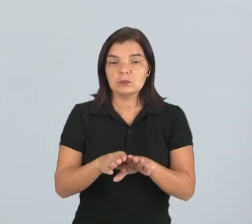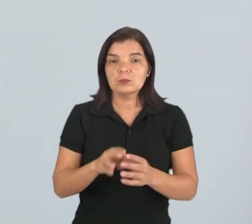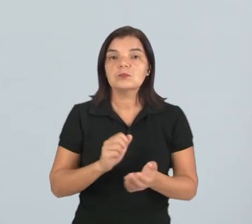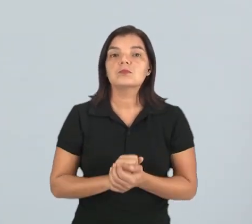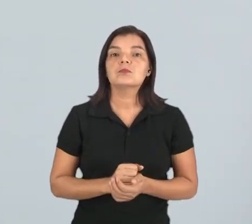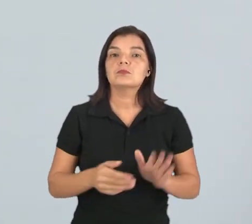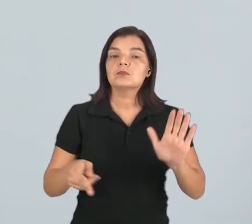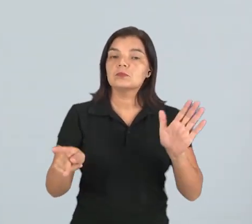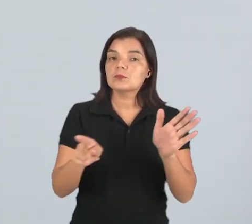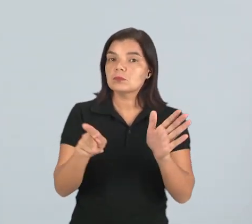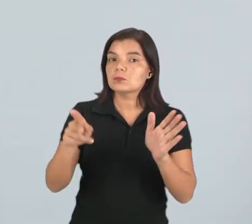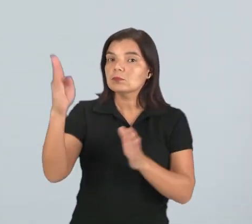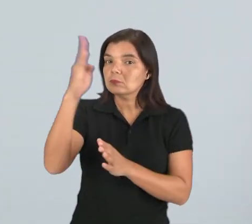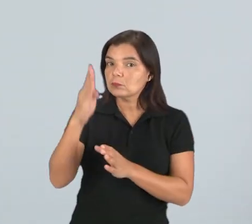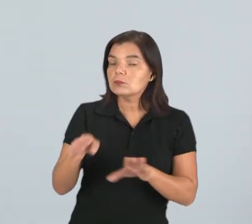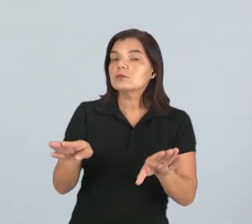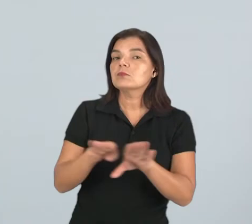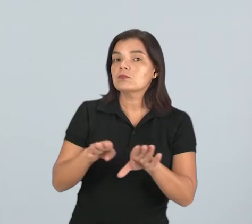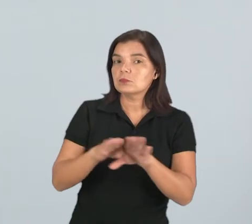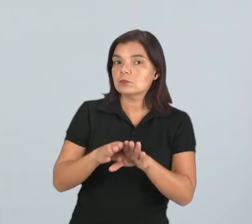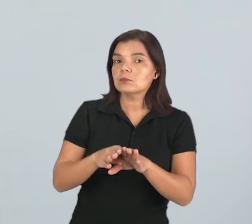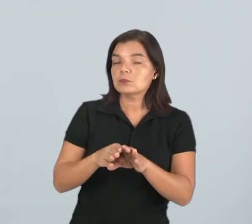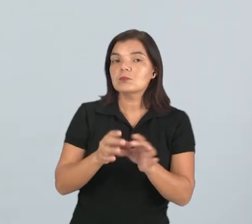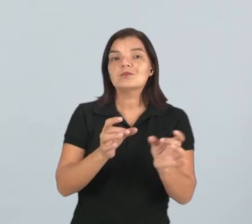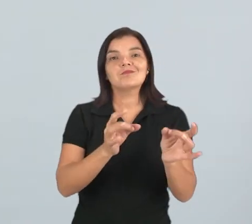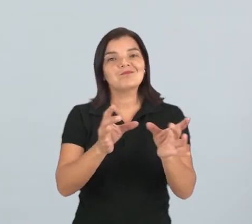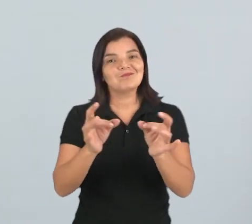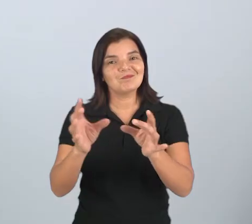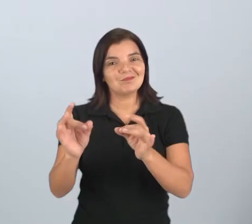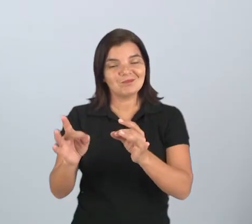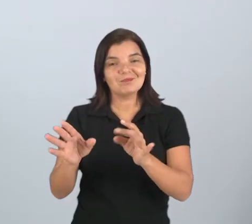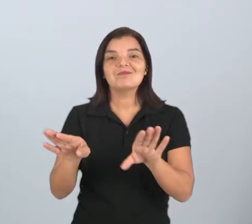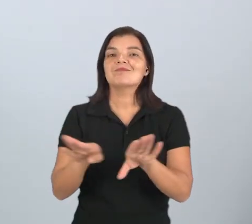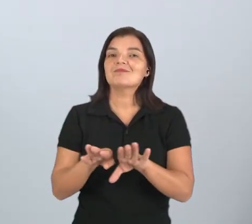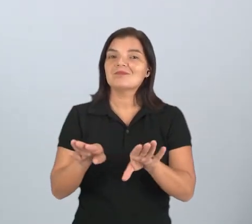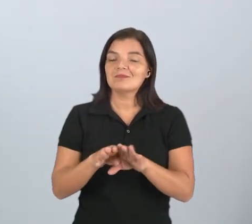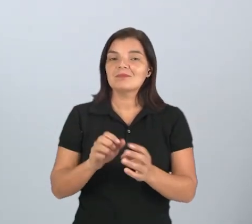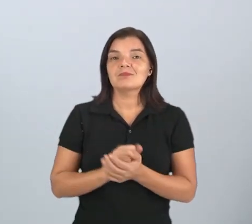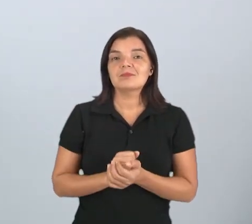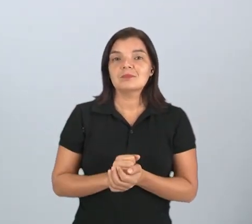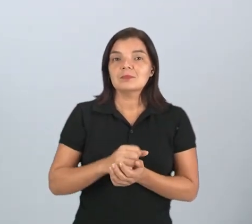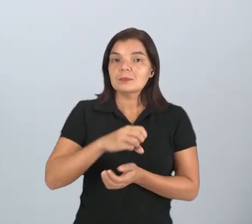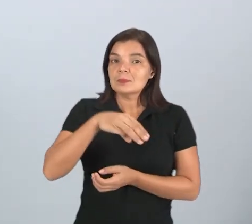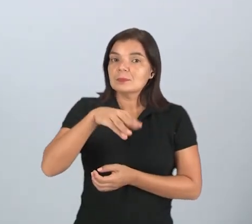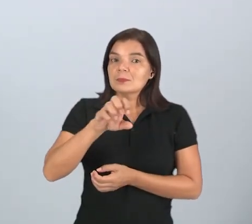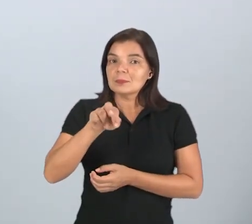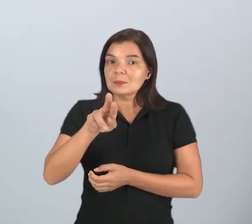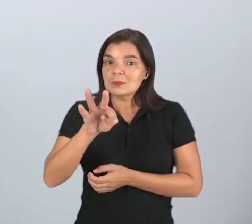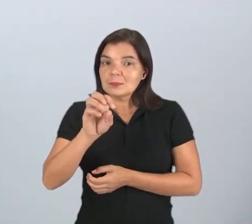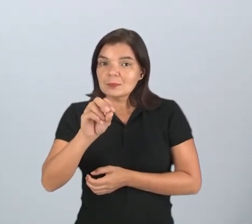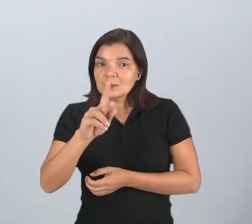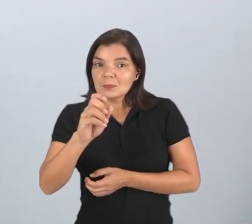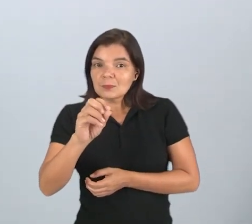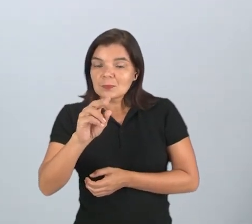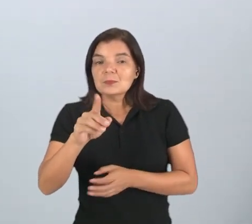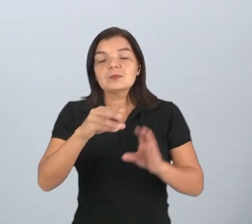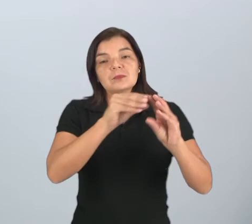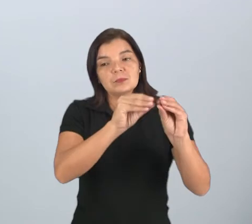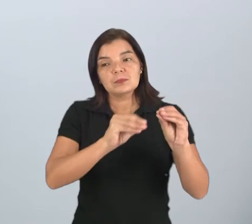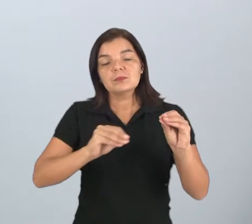a própria colônia, ela também servia de mercado consumidor para a metrópole, sendo que elas mandavam,